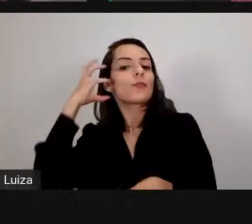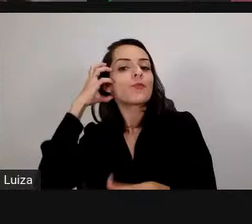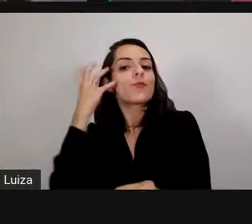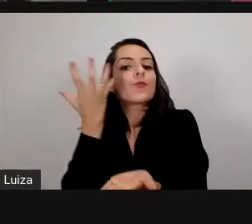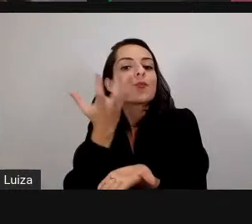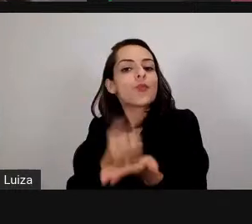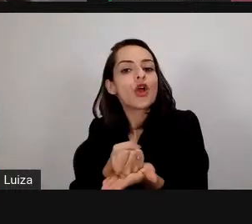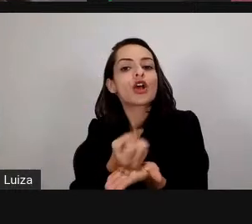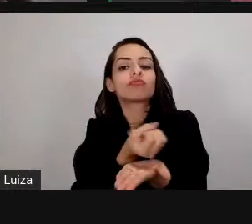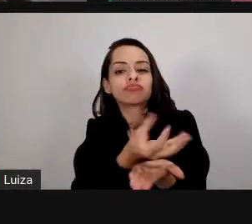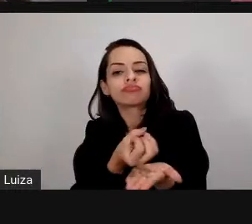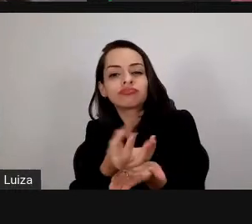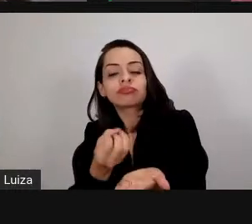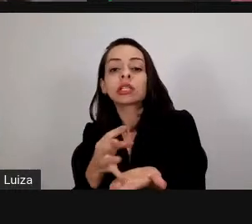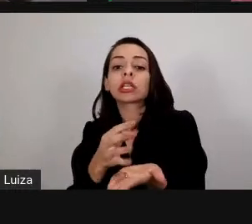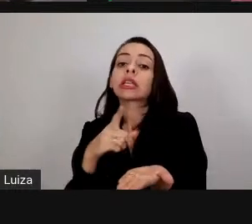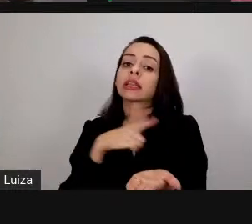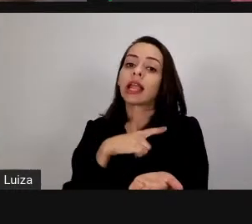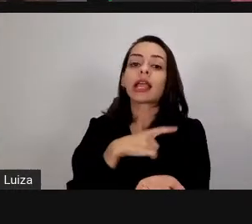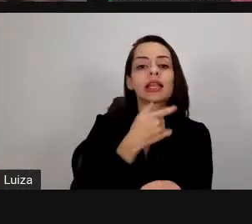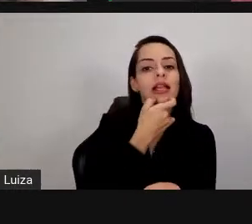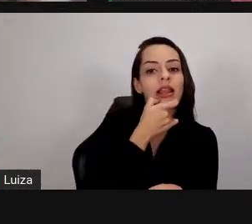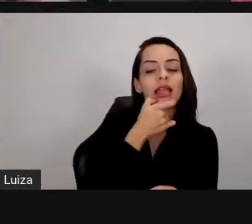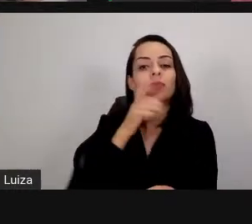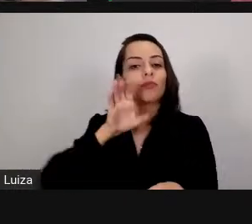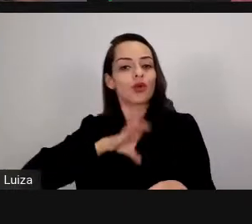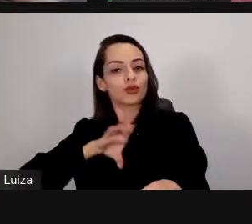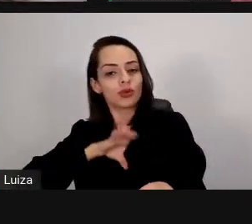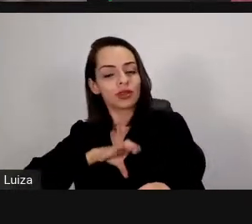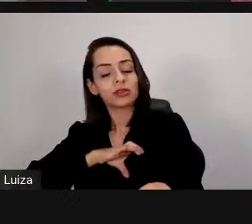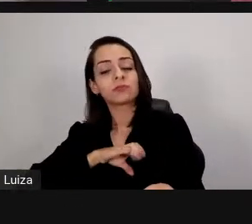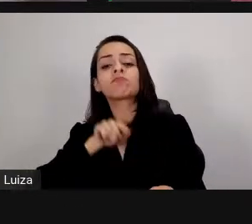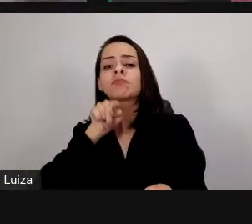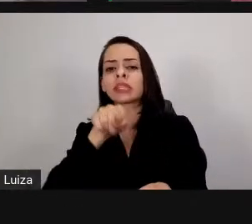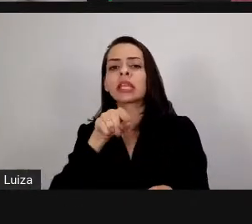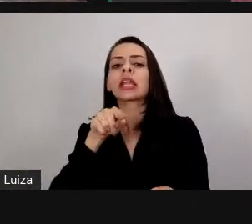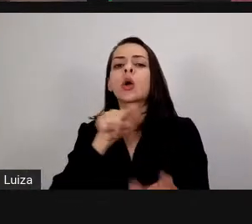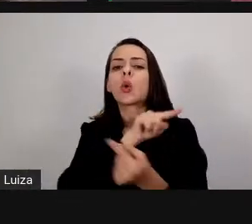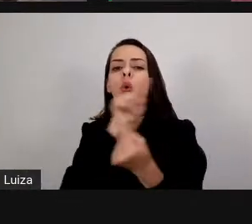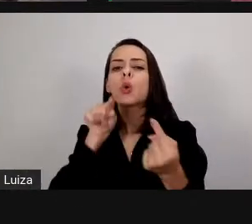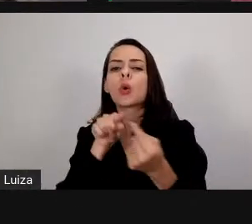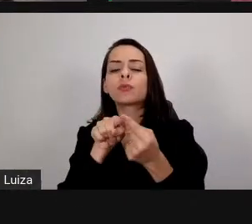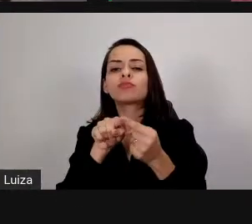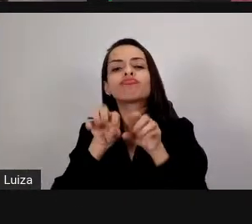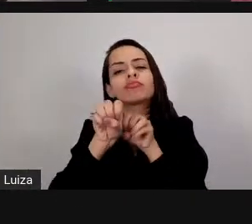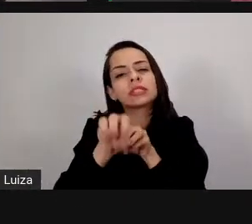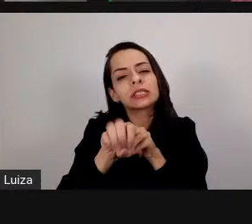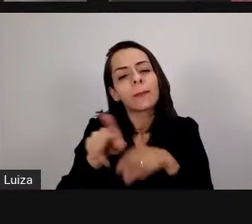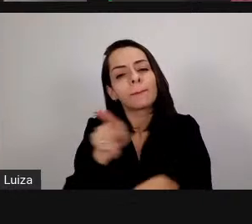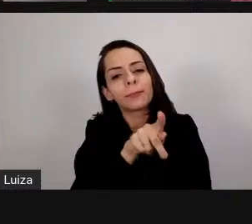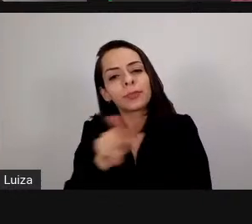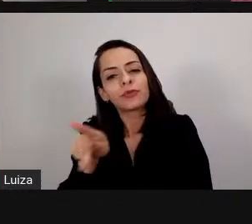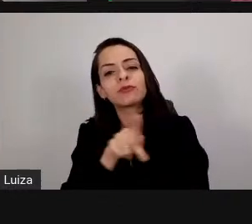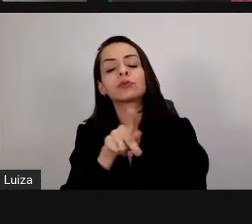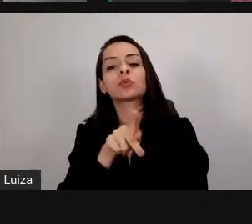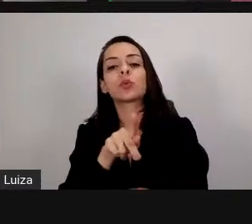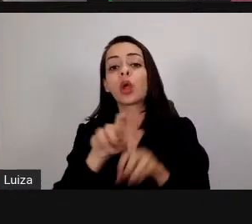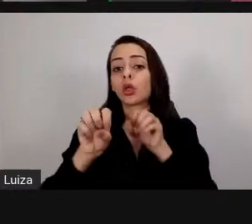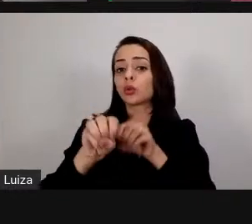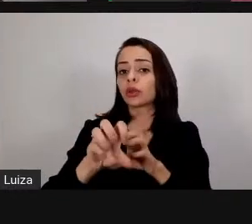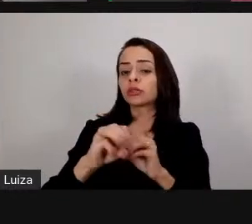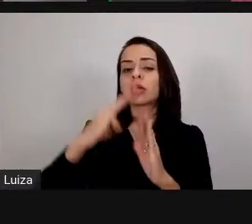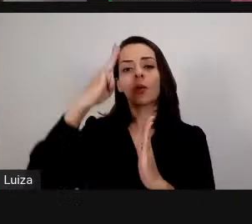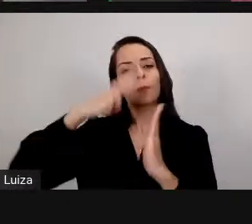em inglês e em português, com a intenção de formar professores em inovação escolar, metodologias ativas e